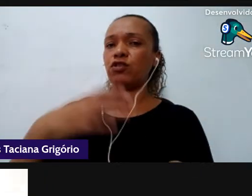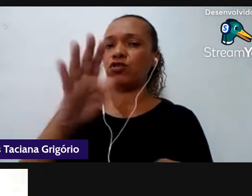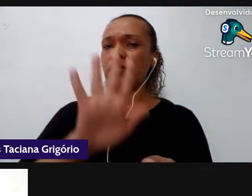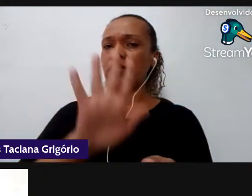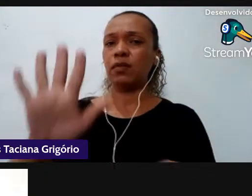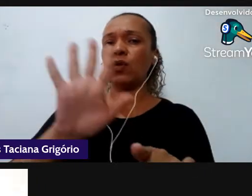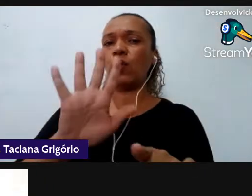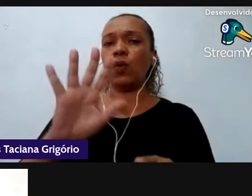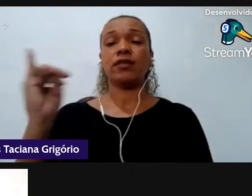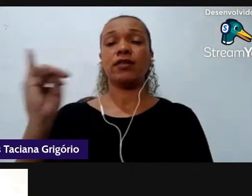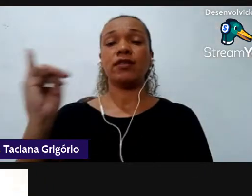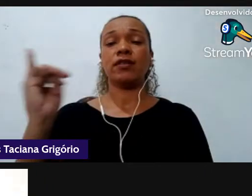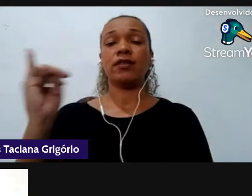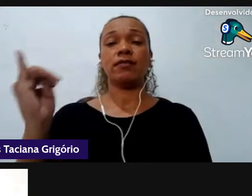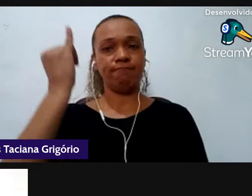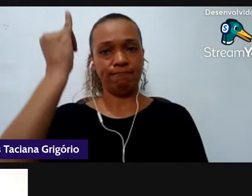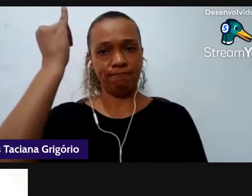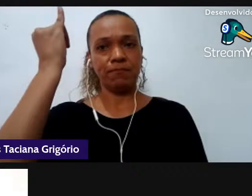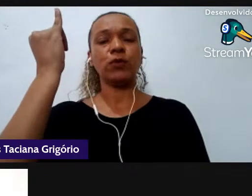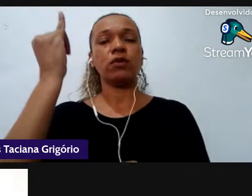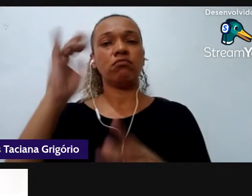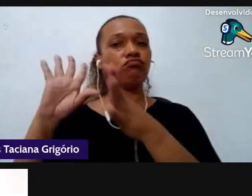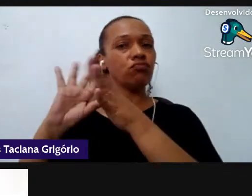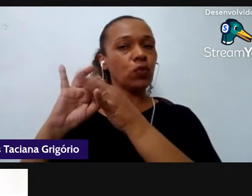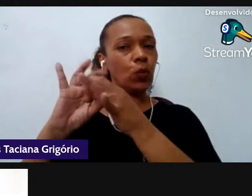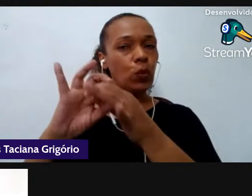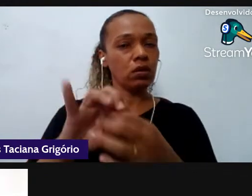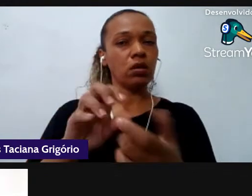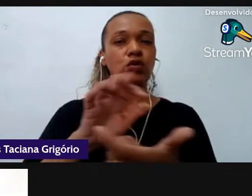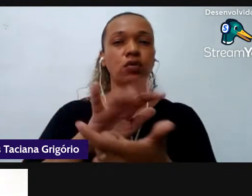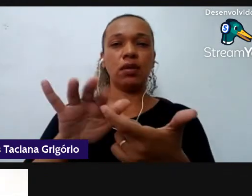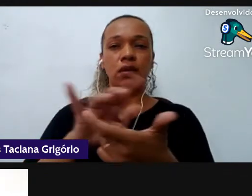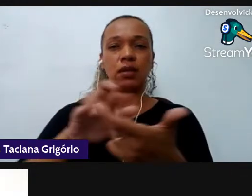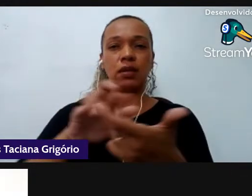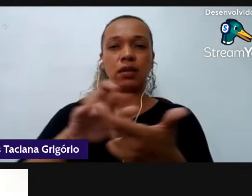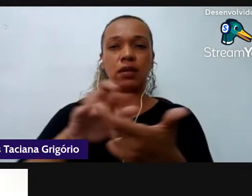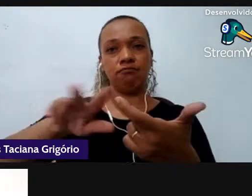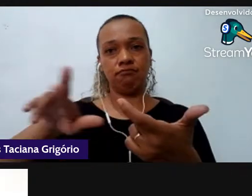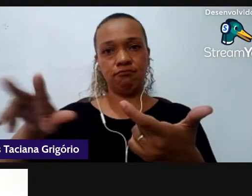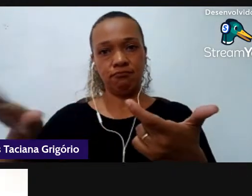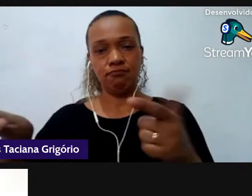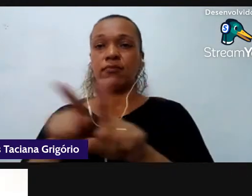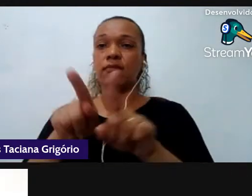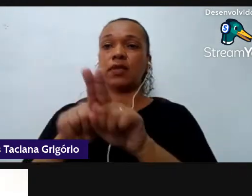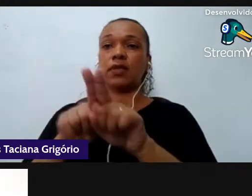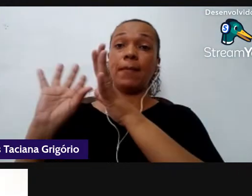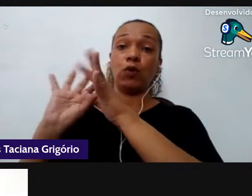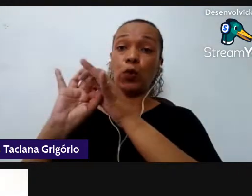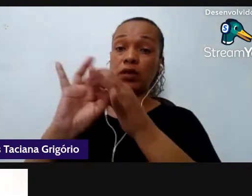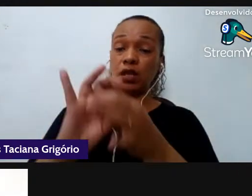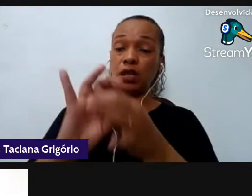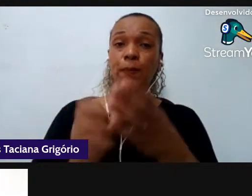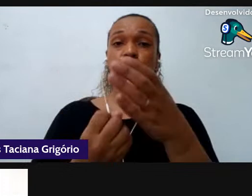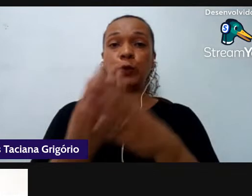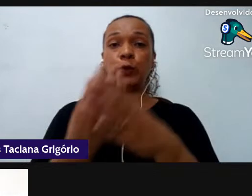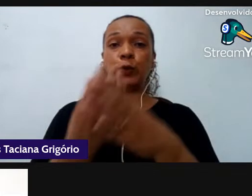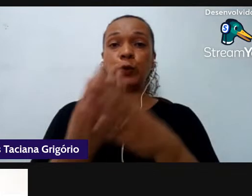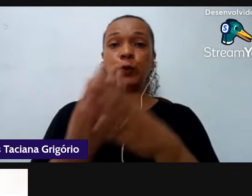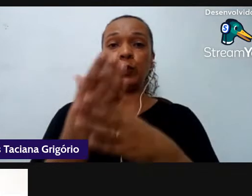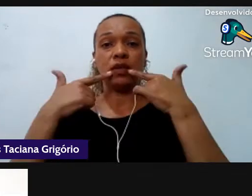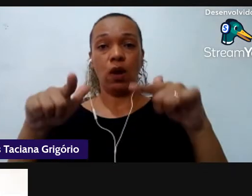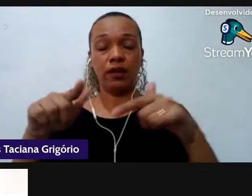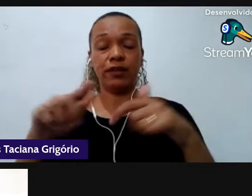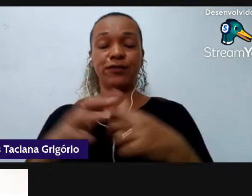pertinente nesse contexto dos multiletramentos e no contexto de produção de linguagem já chegando ao